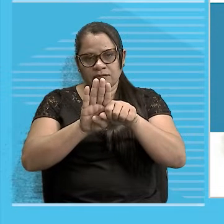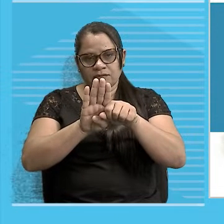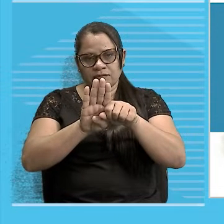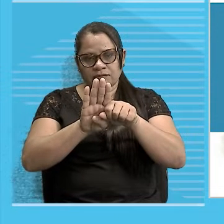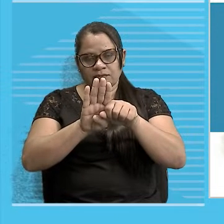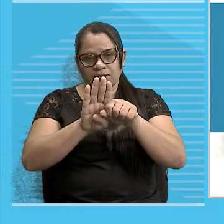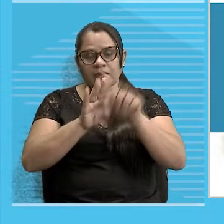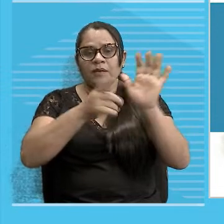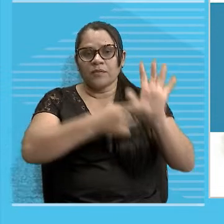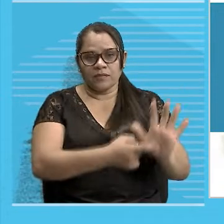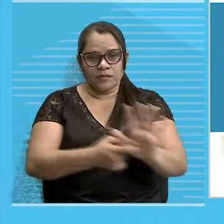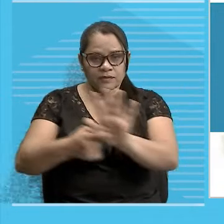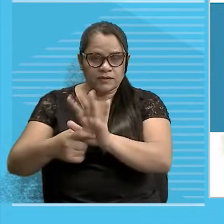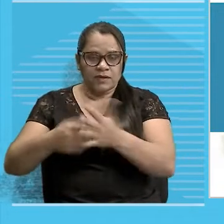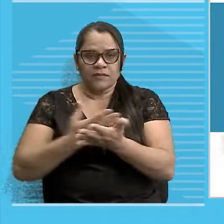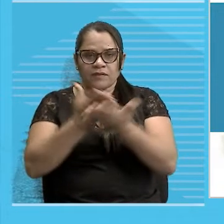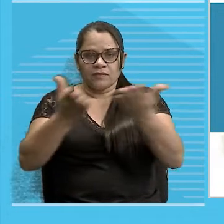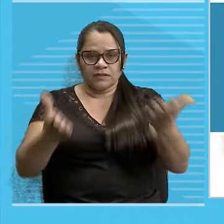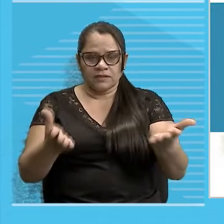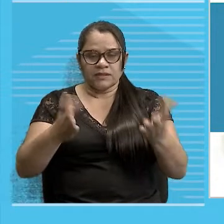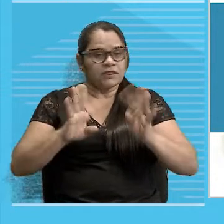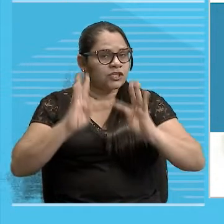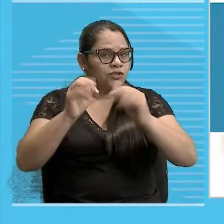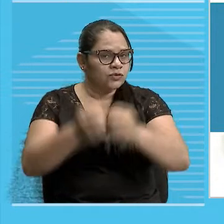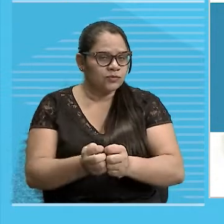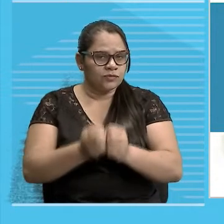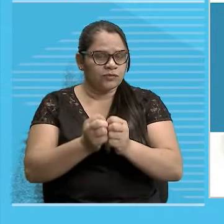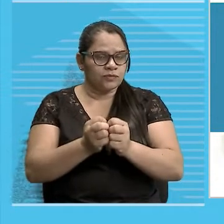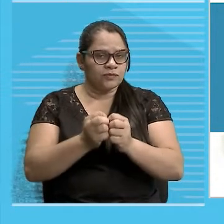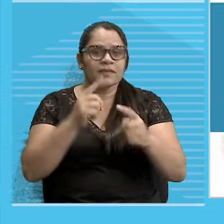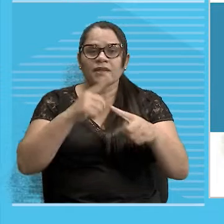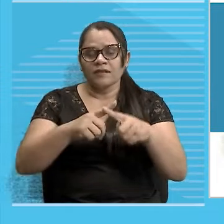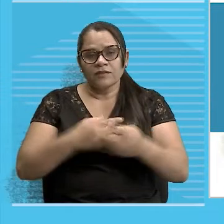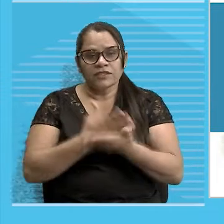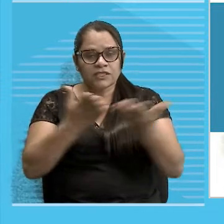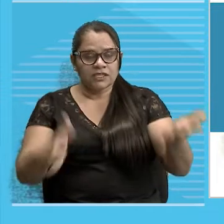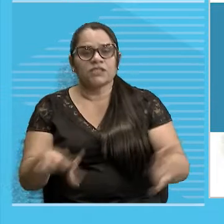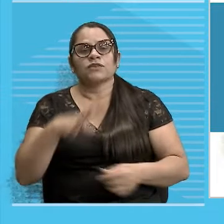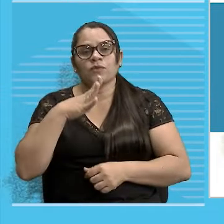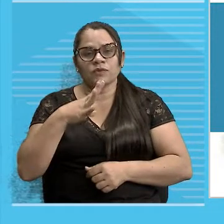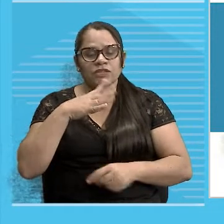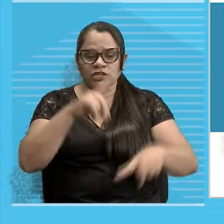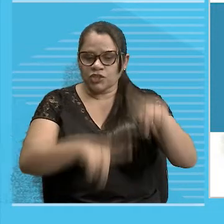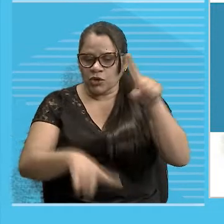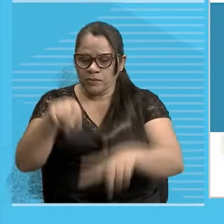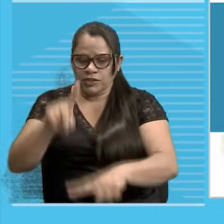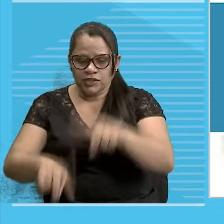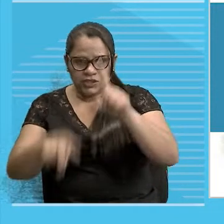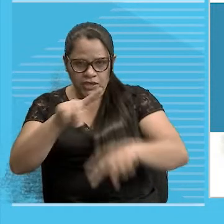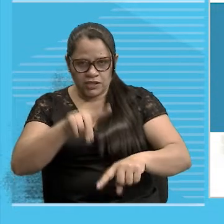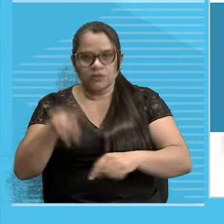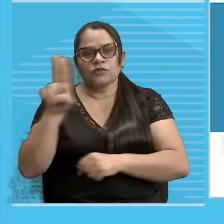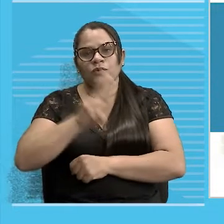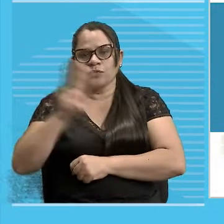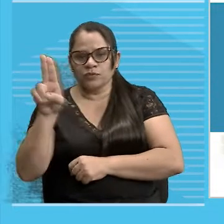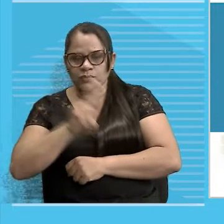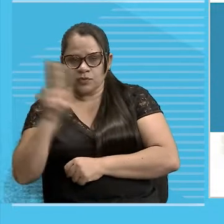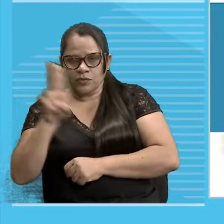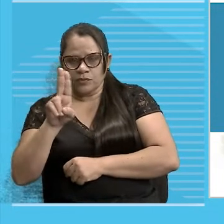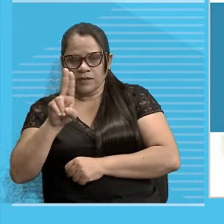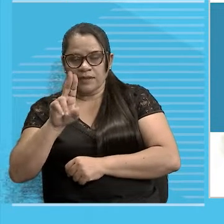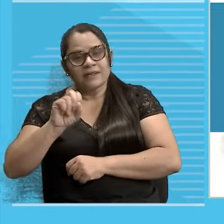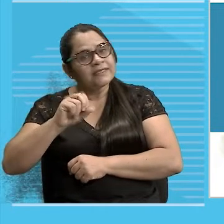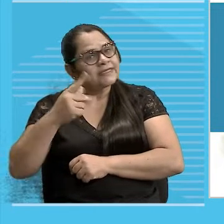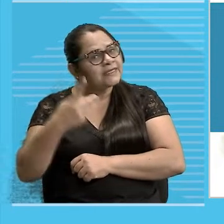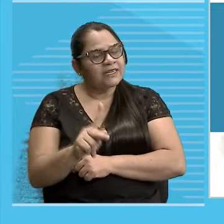vocês que tudo que vocês conhecem Todo ser ao qual vocês dão o nome Seja um ser